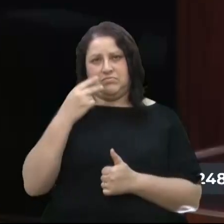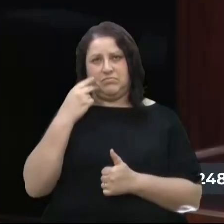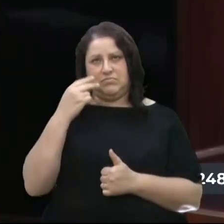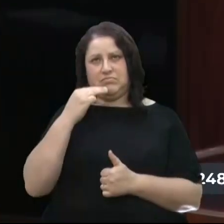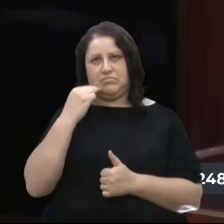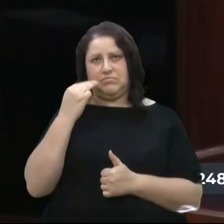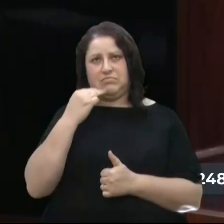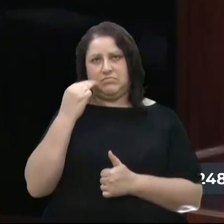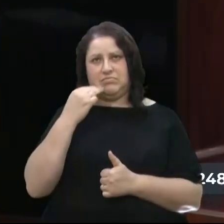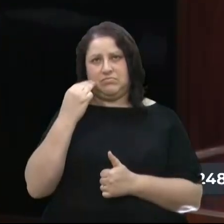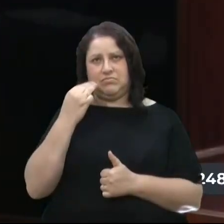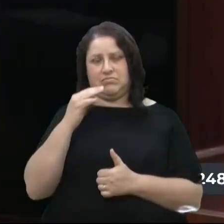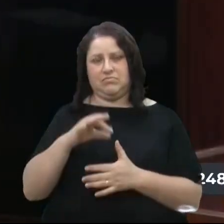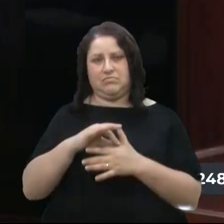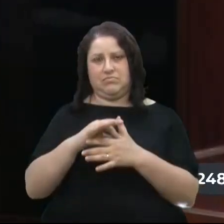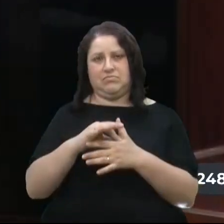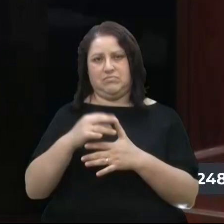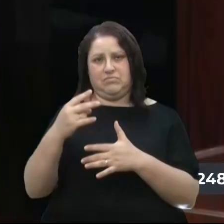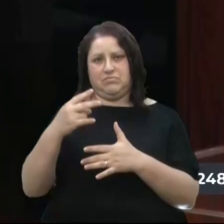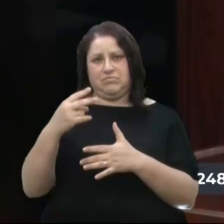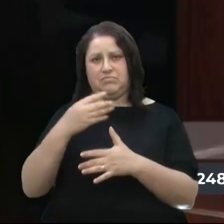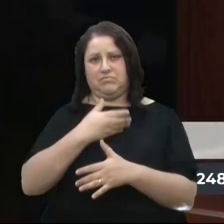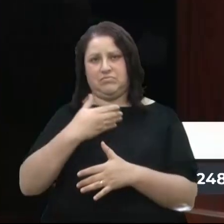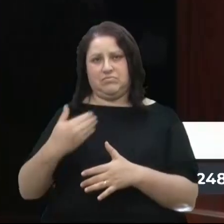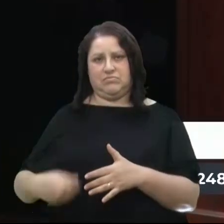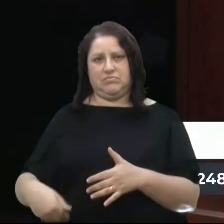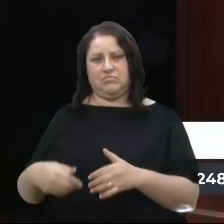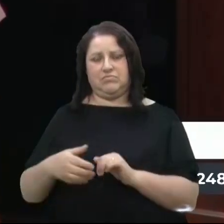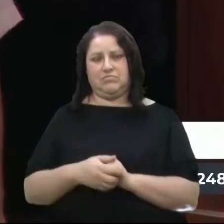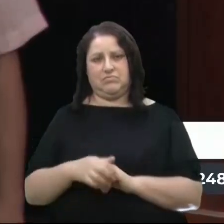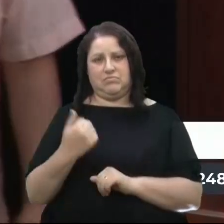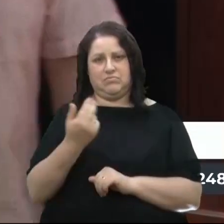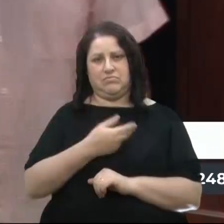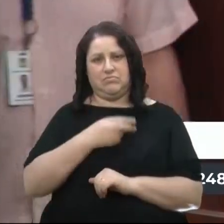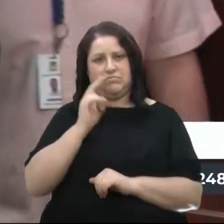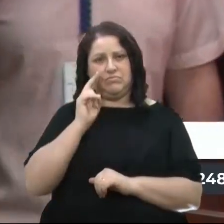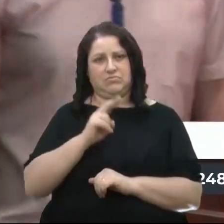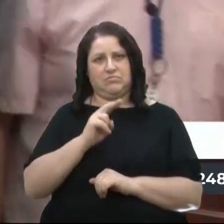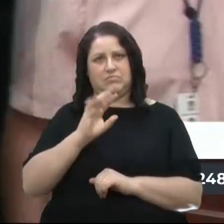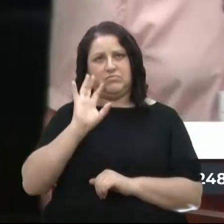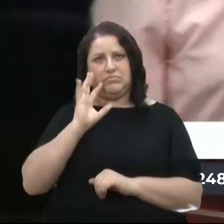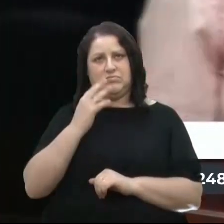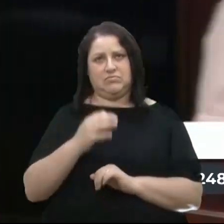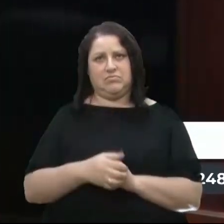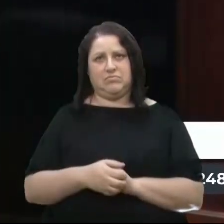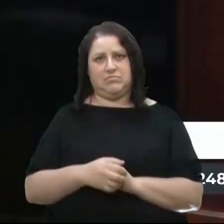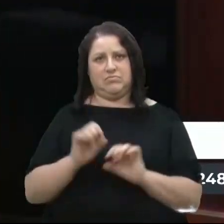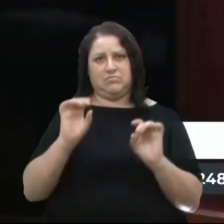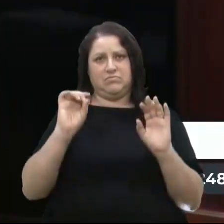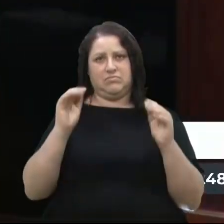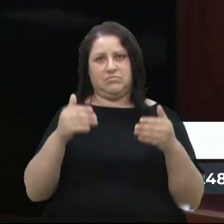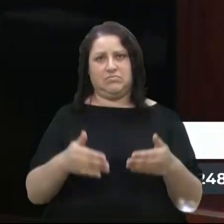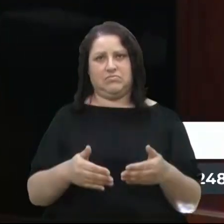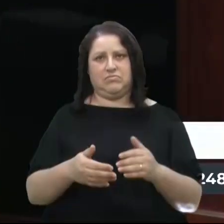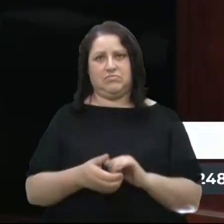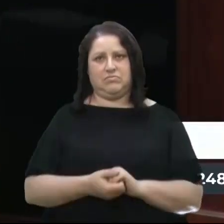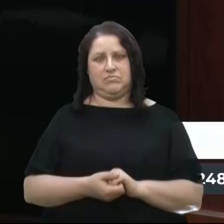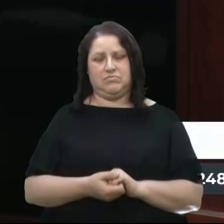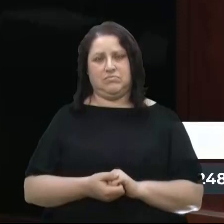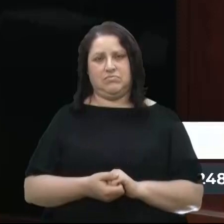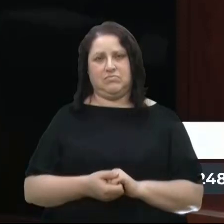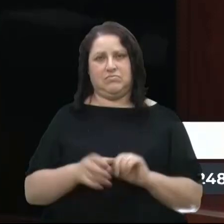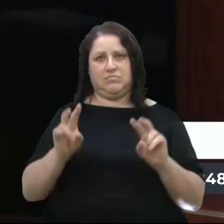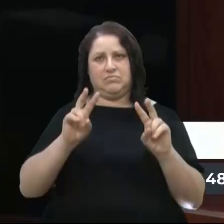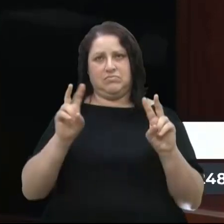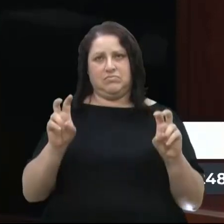Marisol, vice-líder do governo, está aqui para a gente deslumbrar a solução. Uma questão específica e que